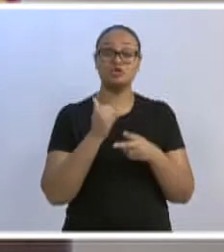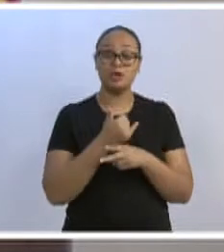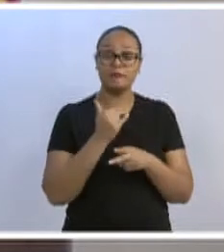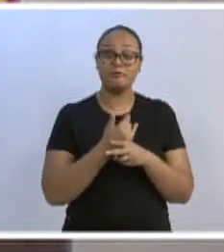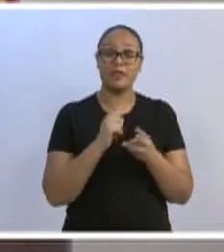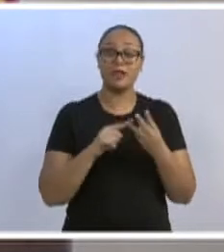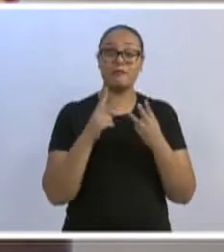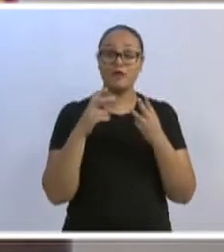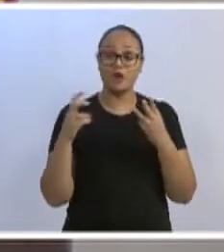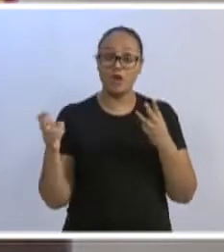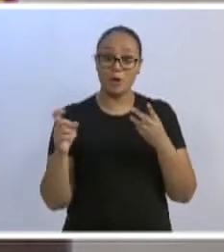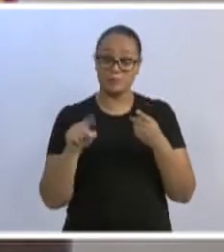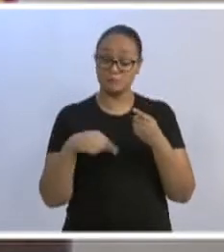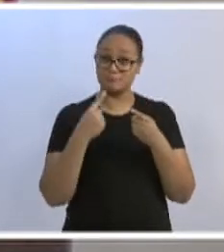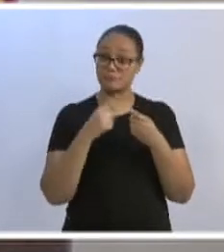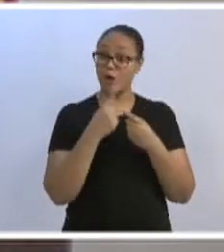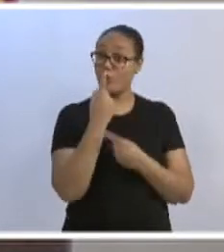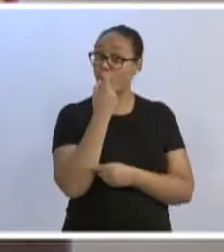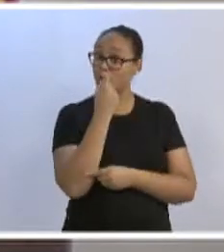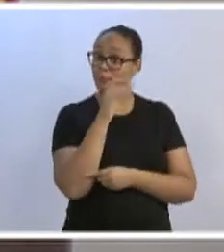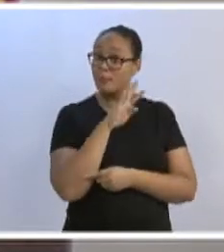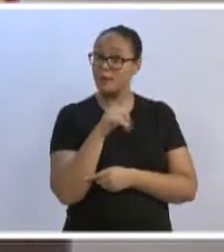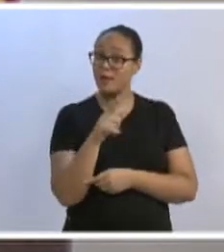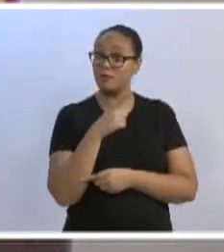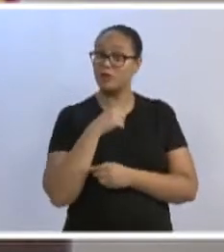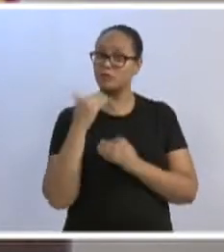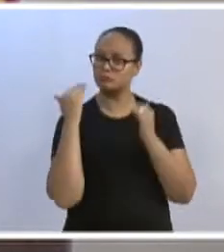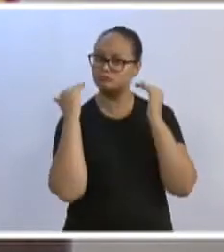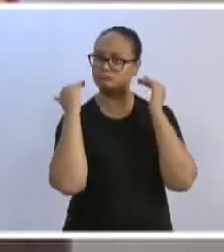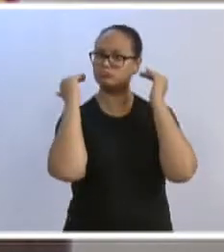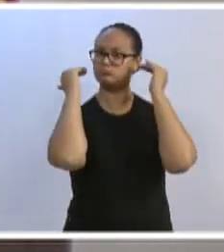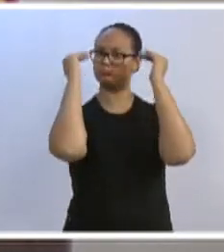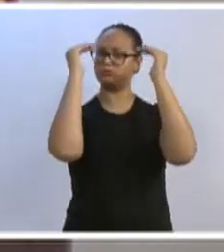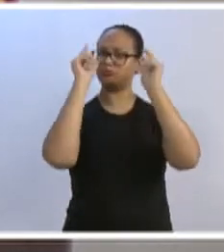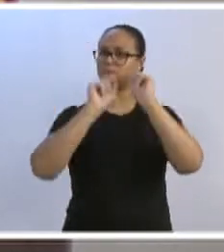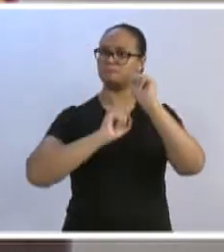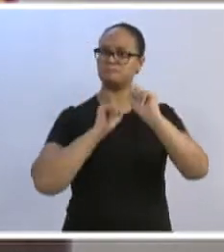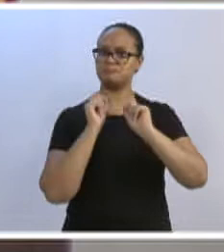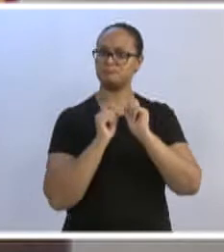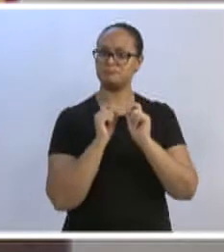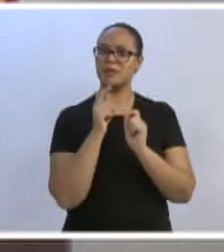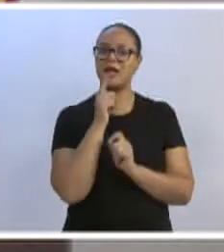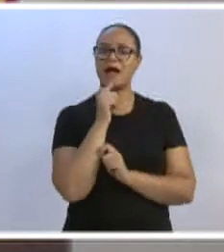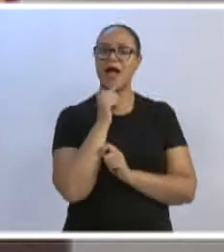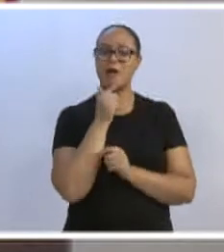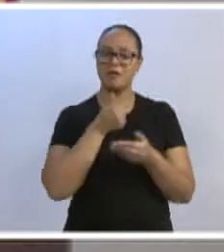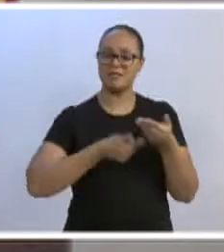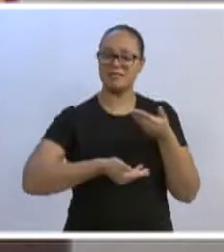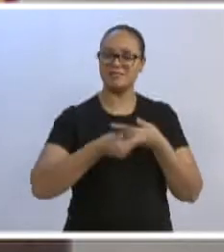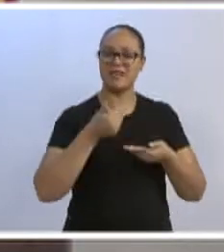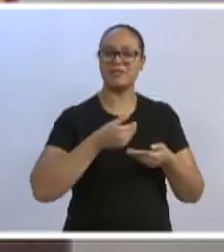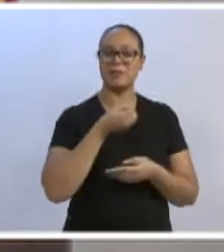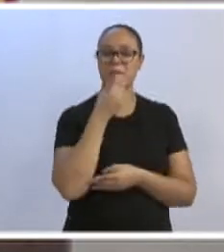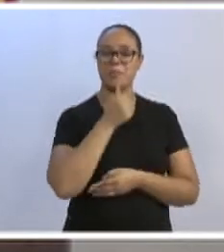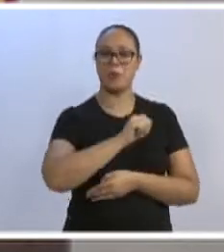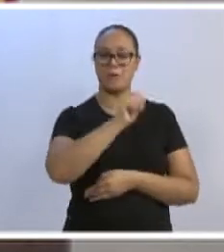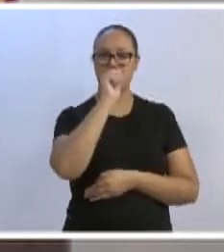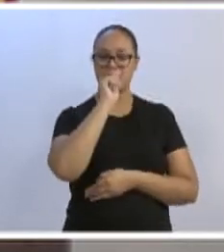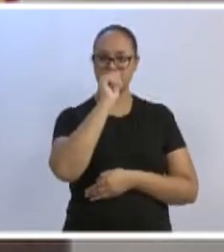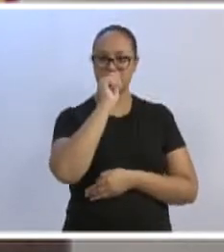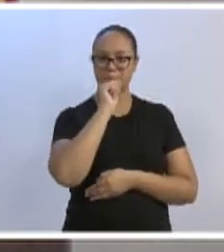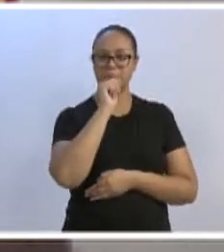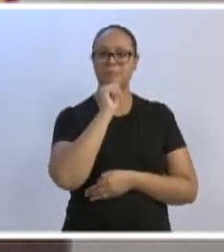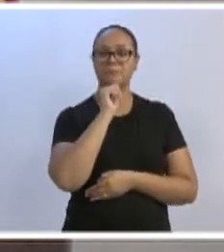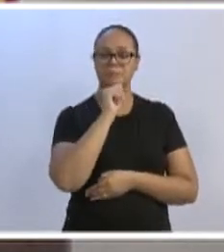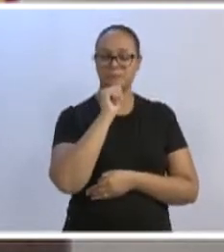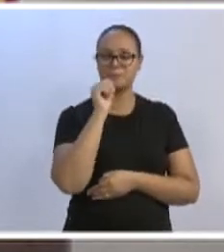Blumenau foi a única que se destacou no ranking de água potável, tratamento de água. Blumenau conseguiu